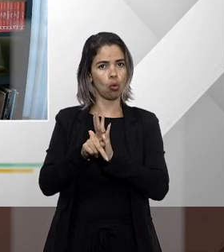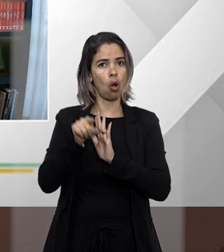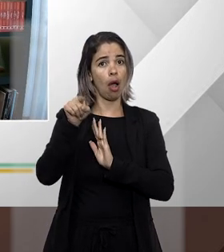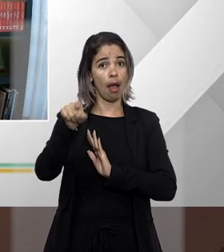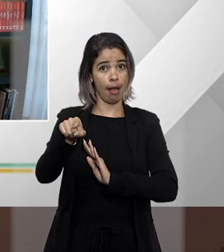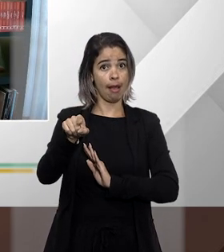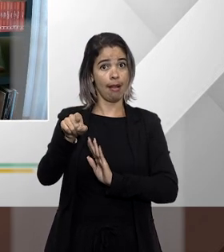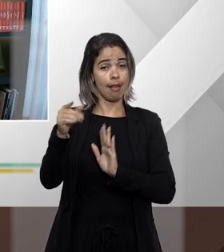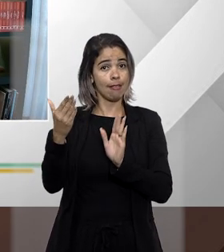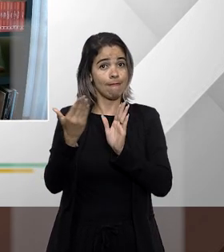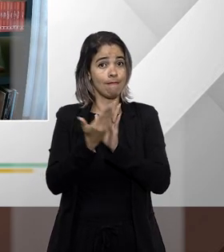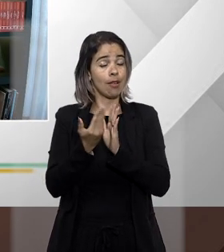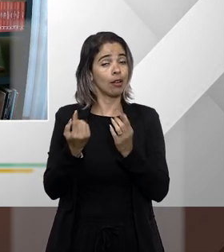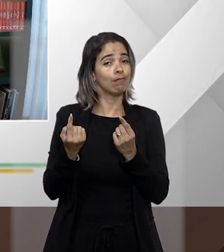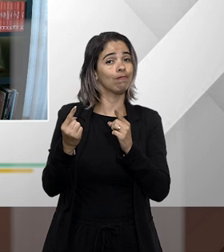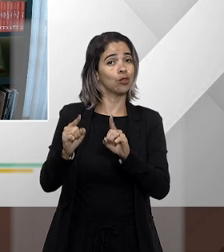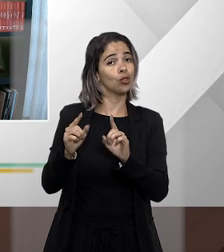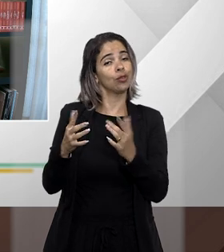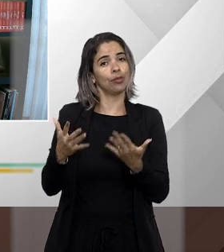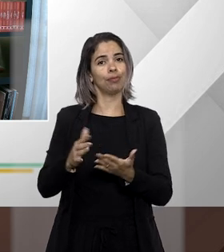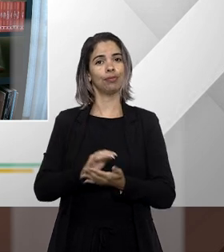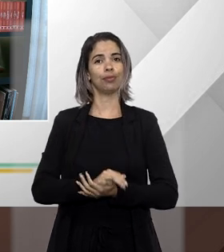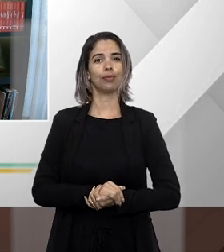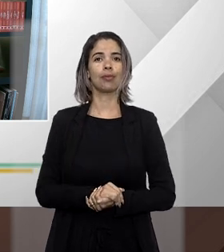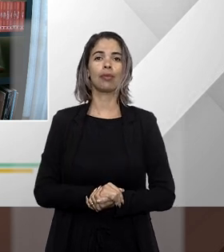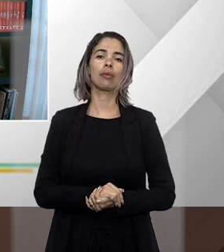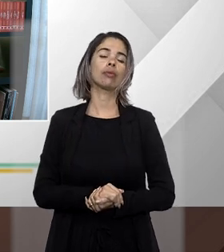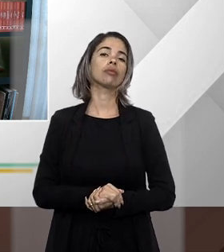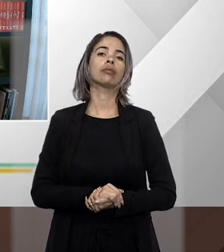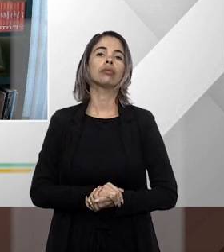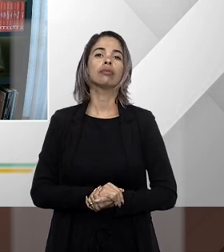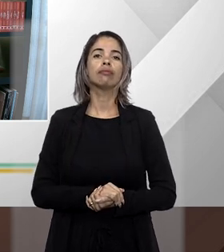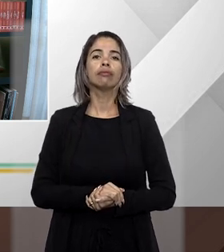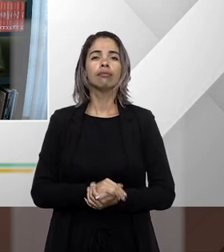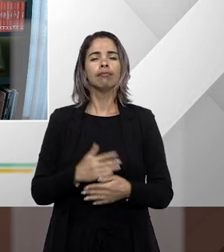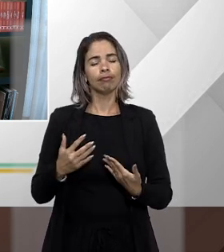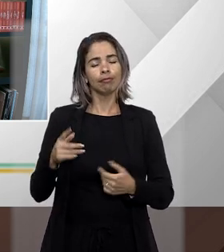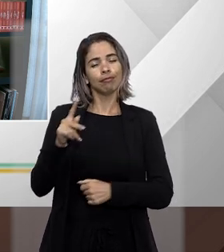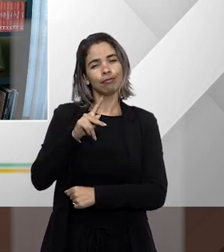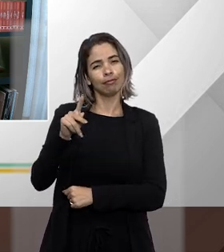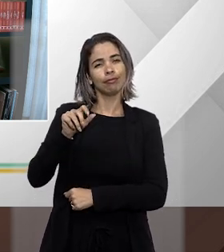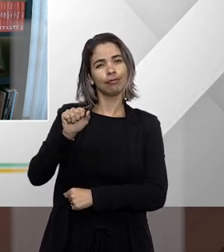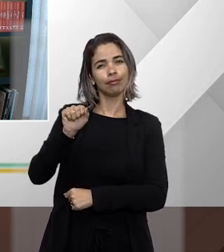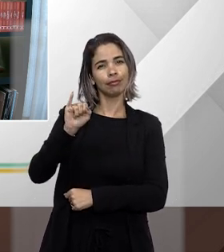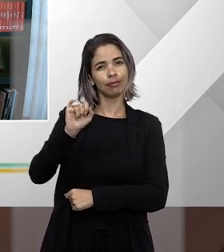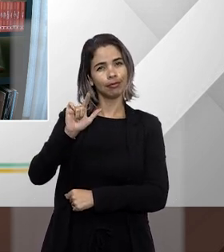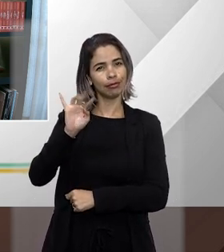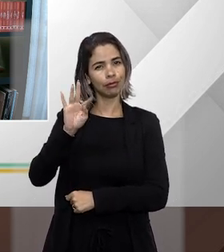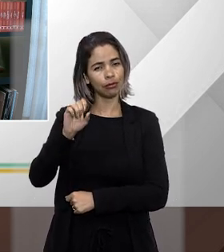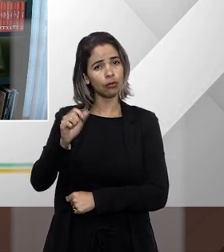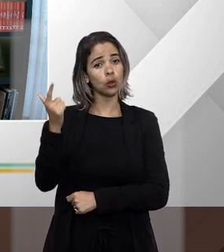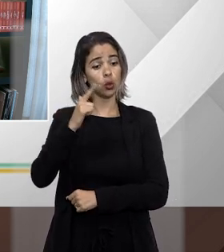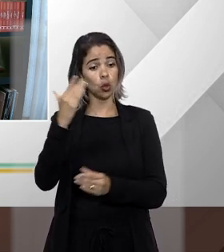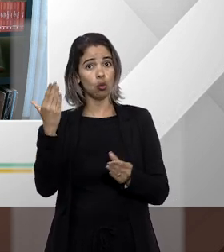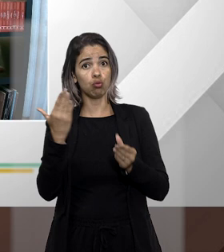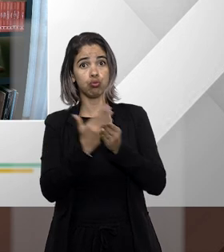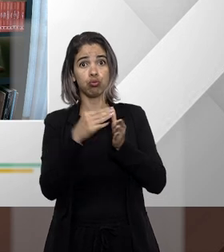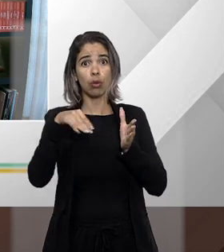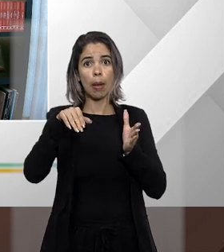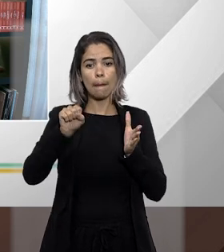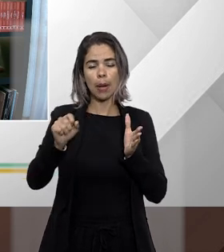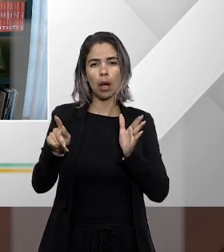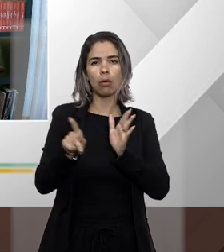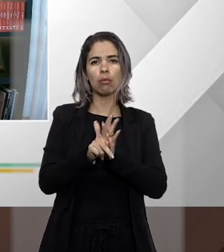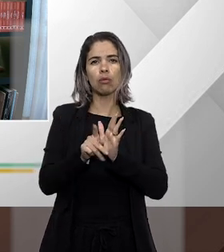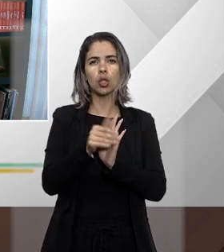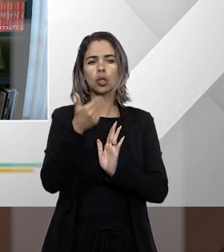ok e ainda com você professor Ailton é possível a impetração de mandato de segurança pra demanda pendente de análise do